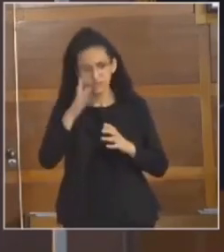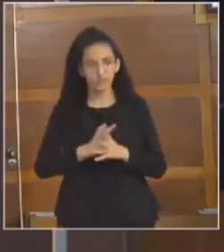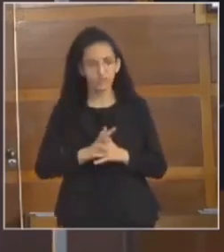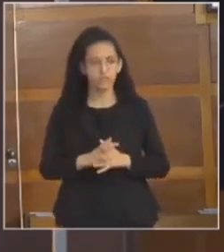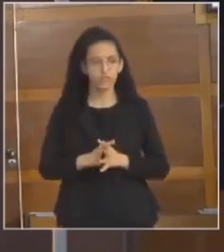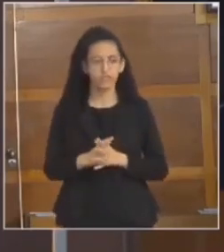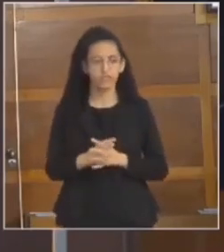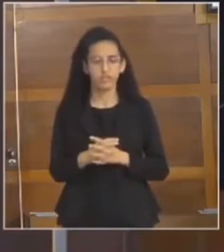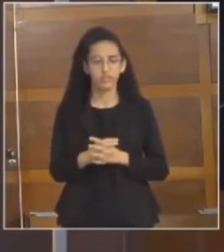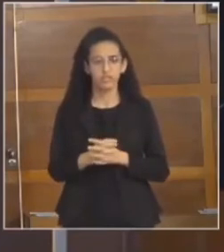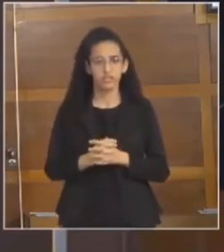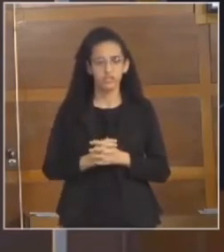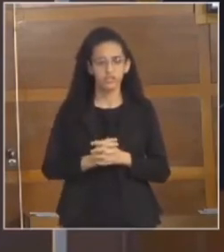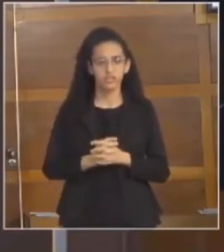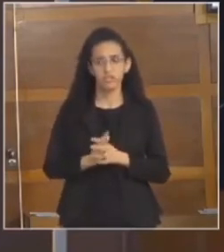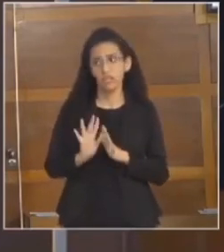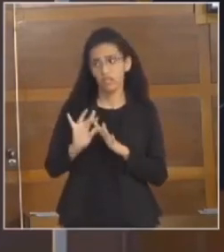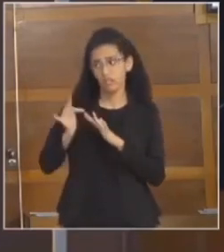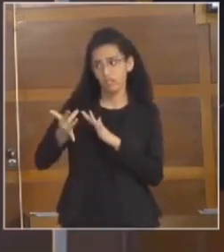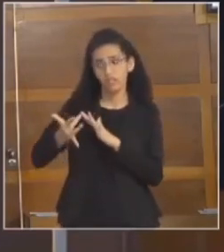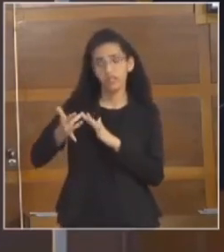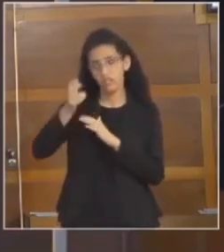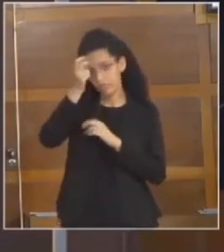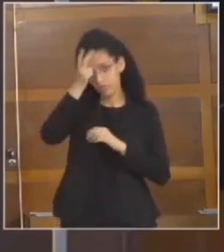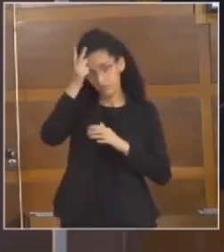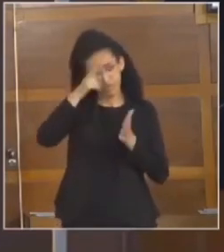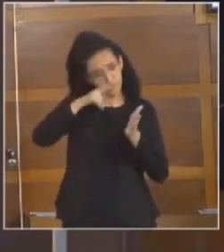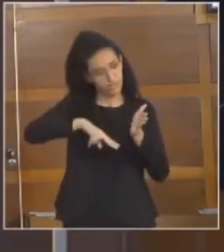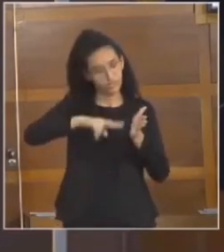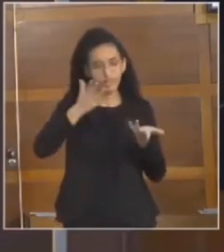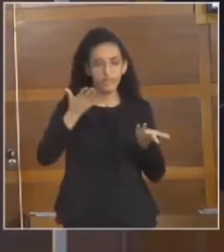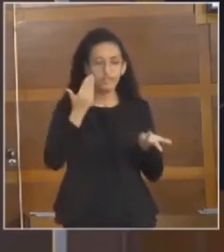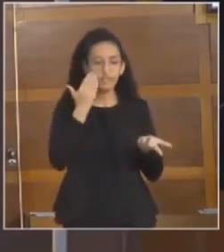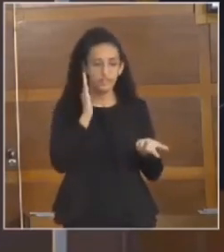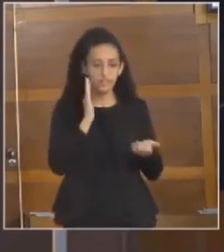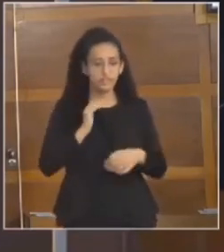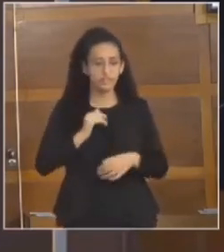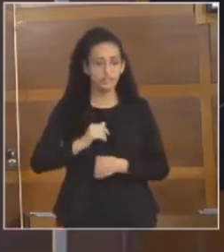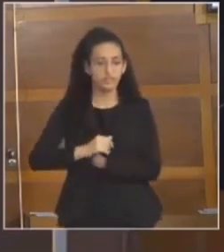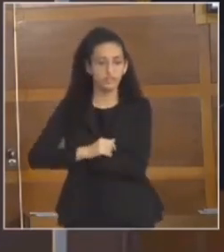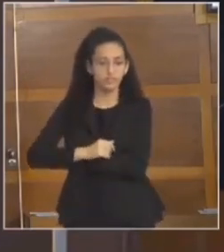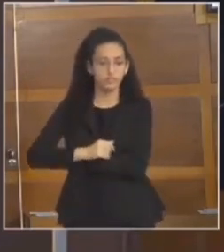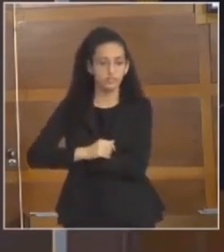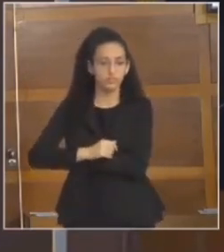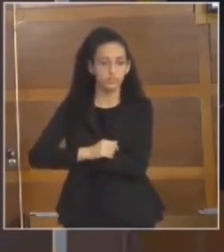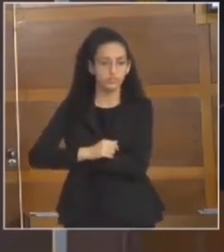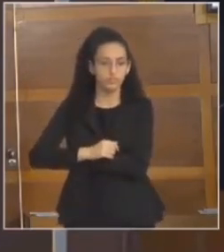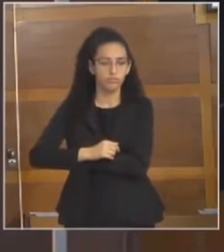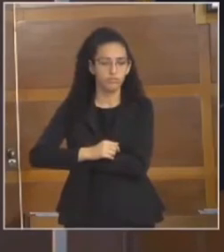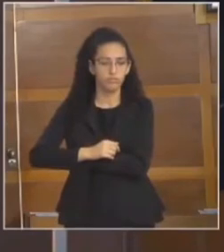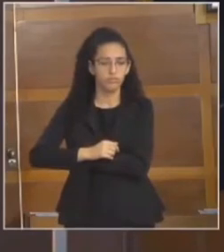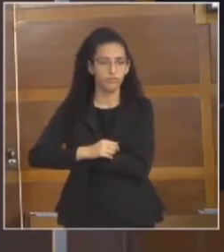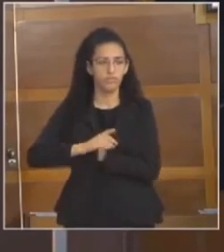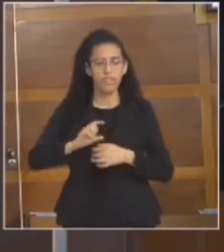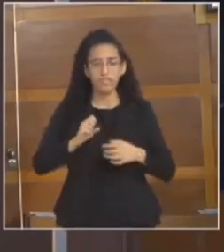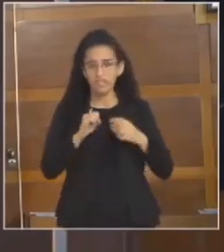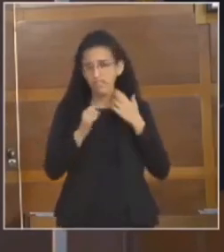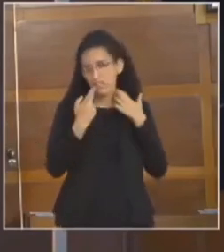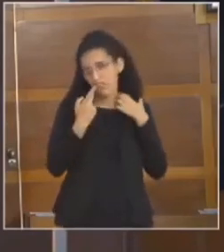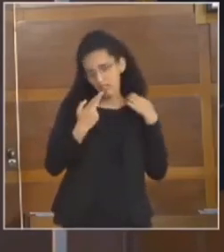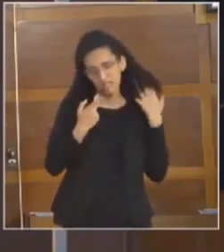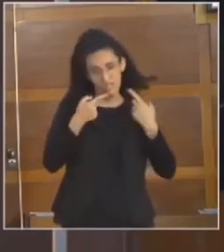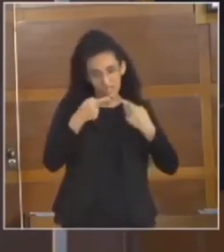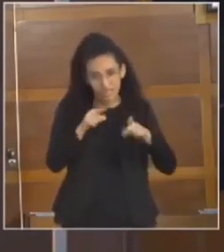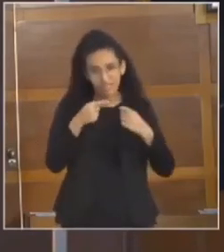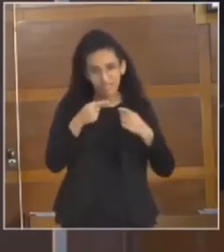prefeito. Está lá nas mídias oficiais da prefeitura, é só lerem e interpretarem direitinho. E já que estamos falando aqui de ataque, de incitação,